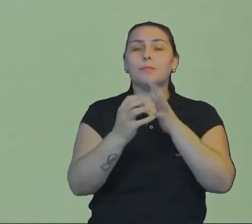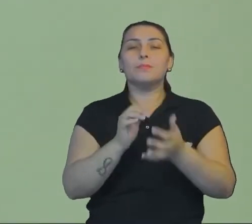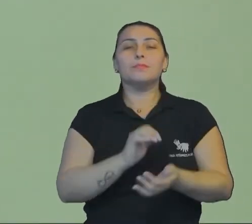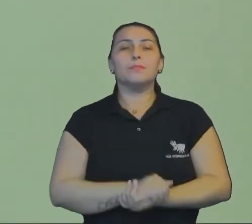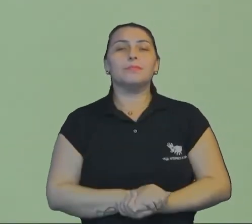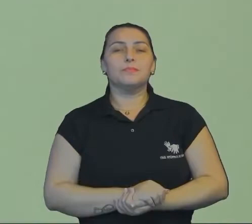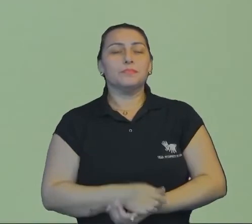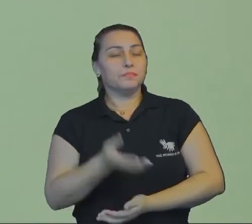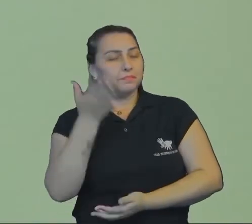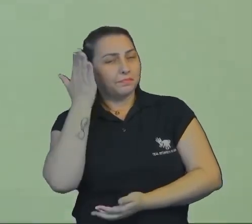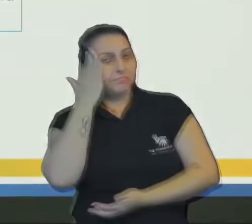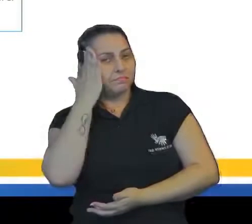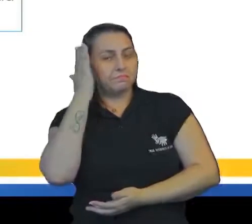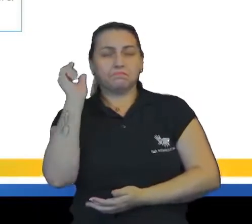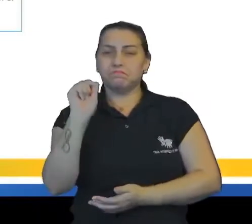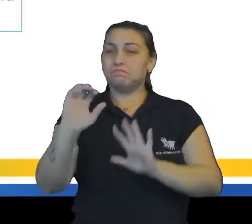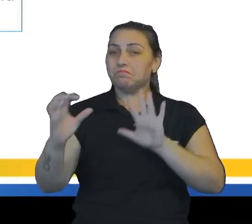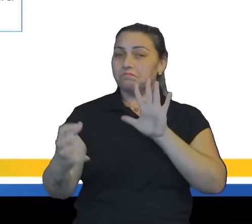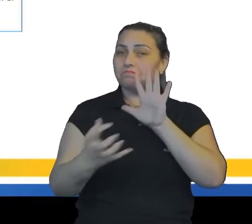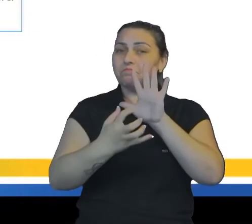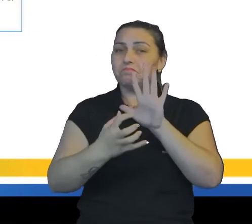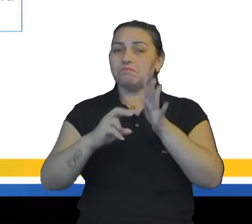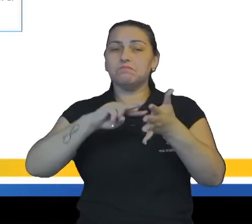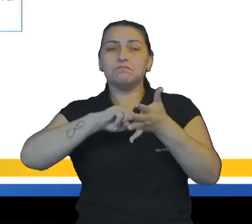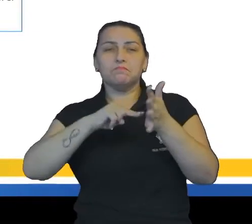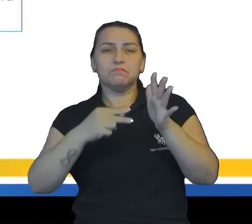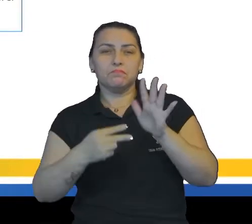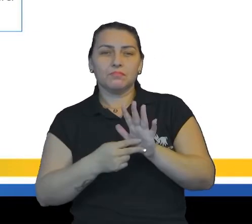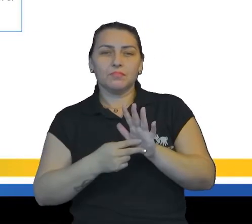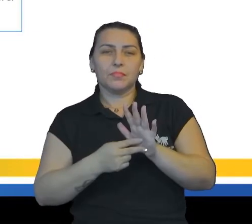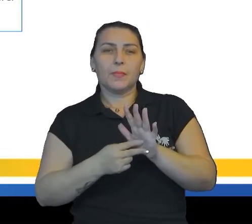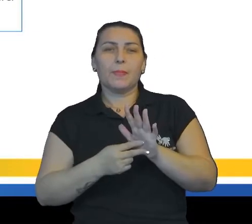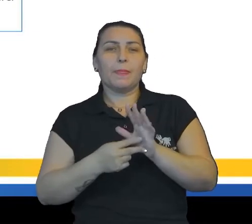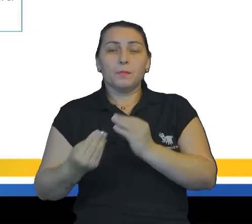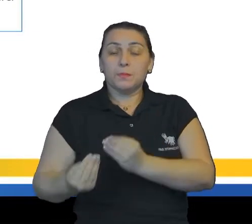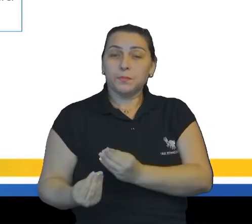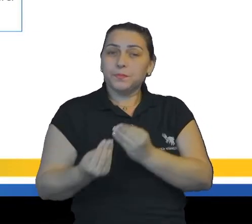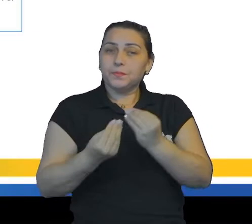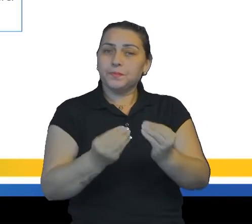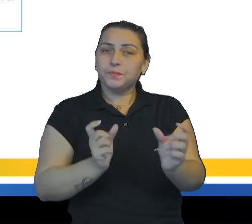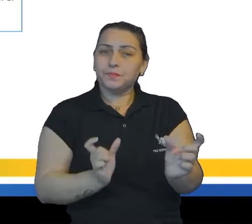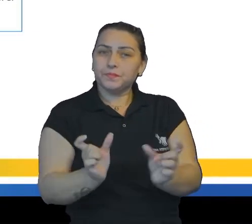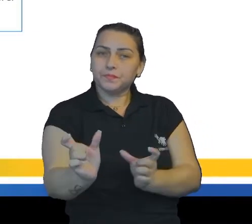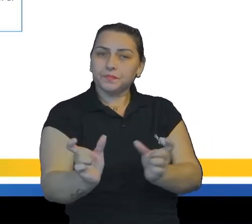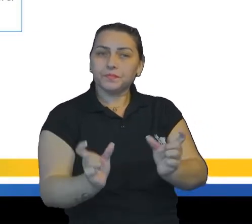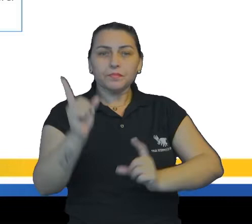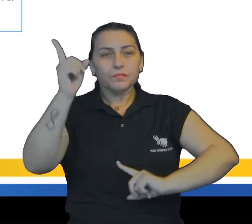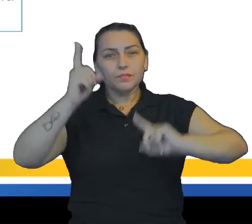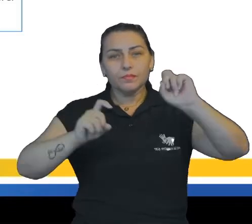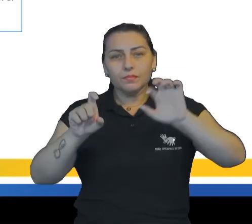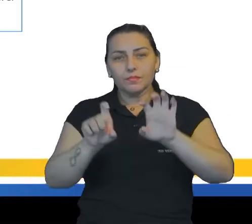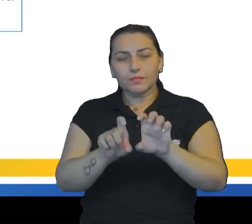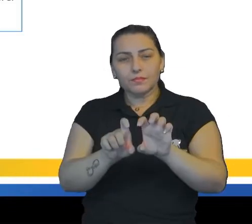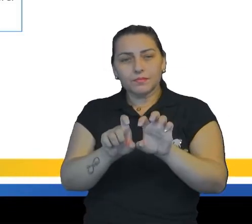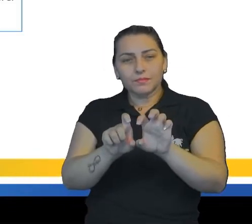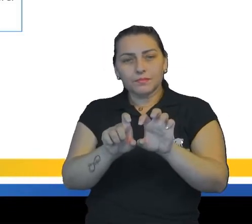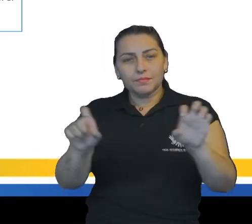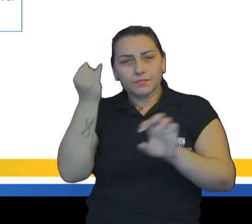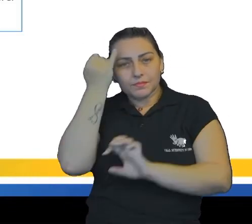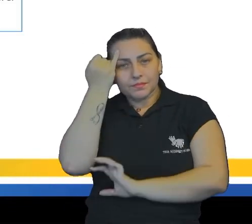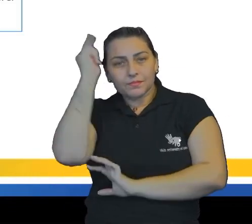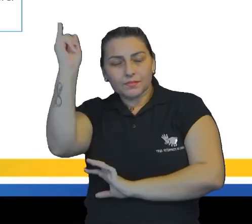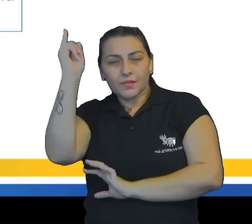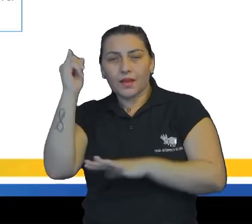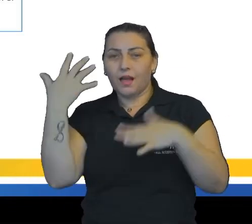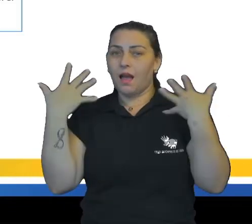Vamos entender um pouquinho o que é a hipérbole. A hipérbole consiste no emprego de palavras que expressam uma ideia